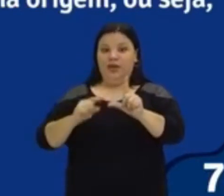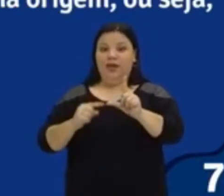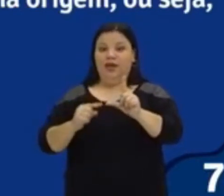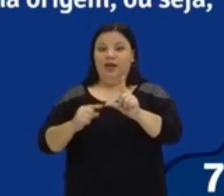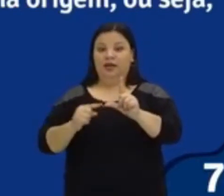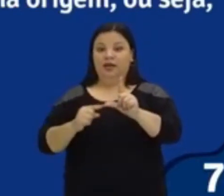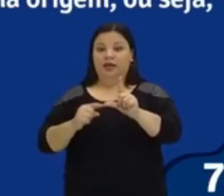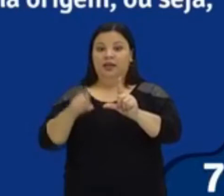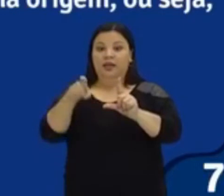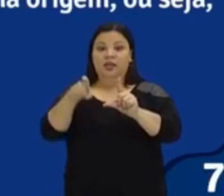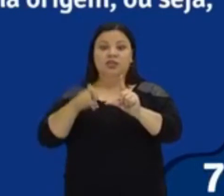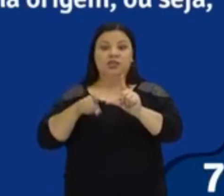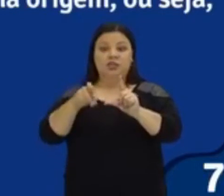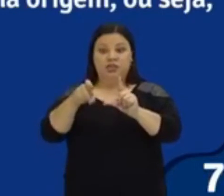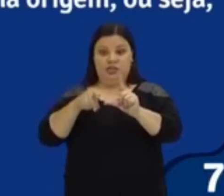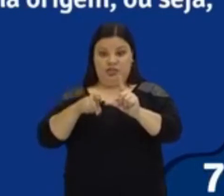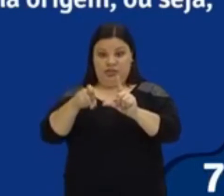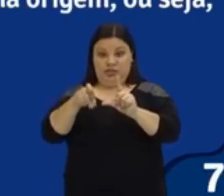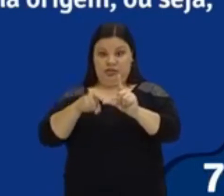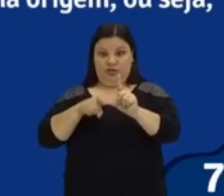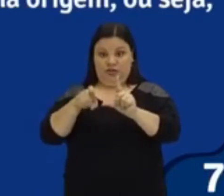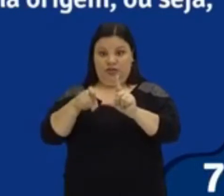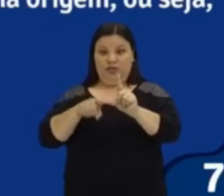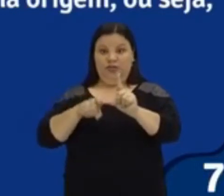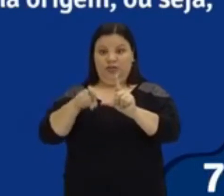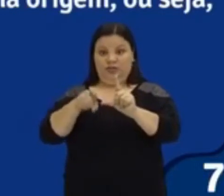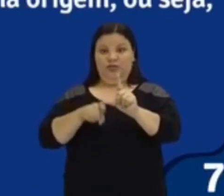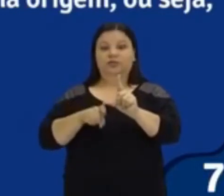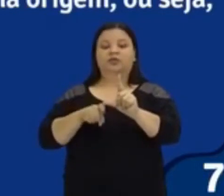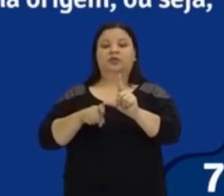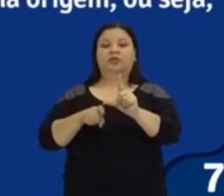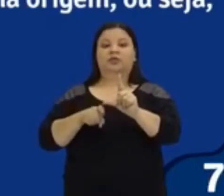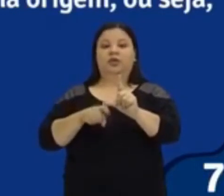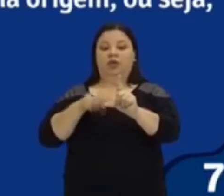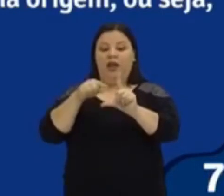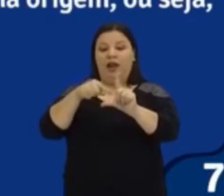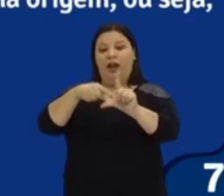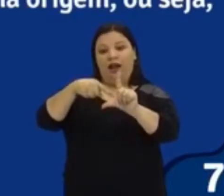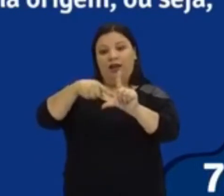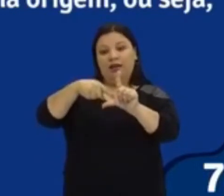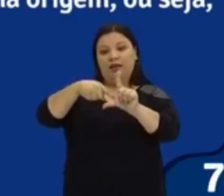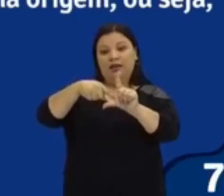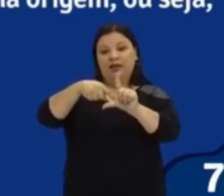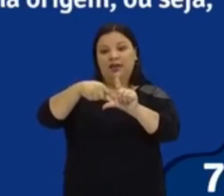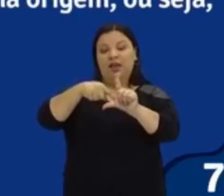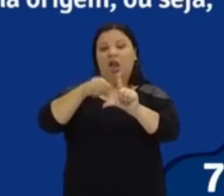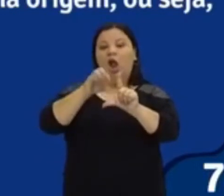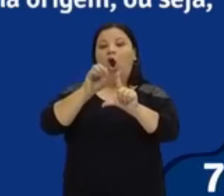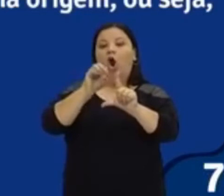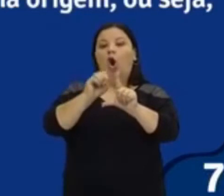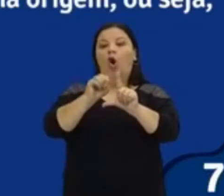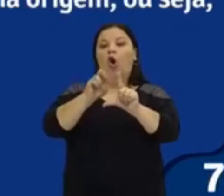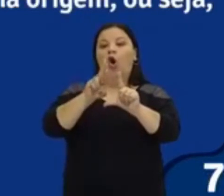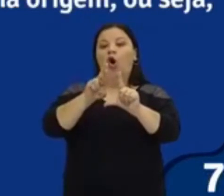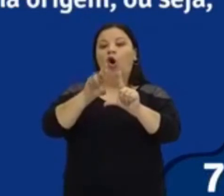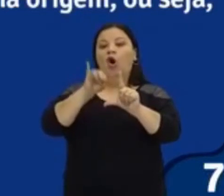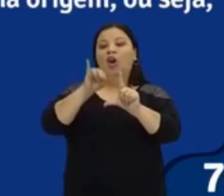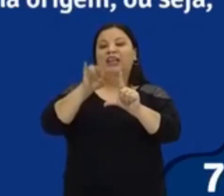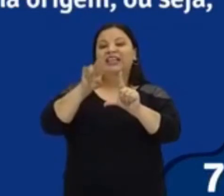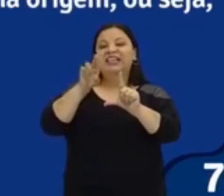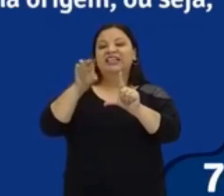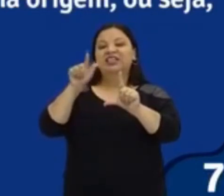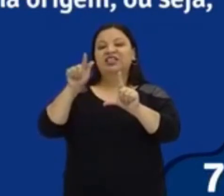então, a parábola vai cortar justamente a origem da função, tá? Então, vai cortar na